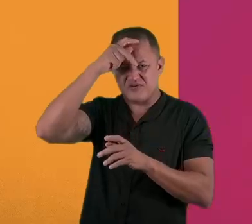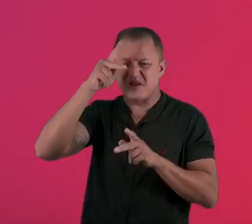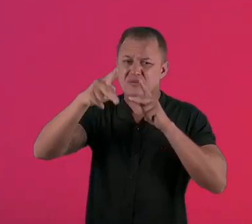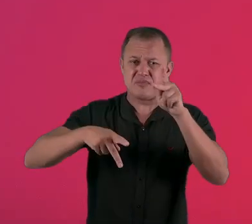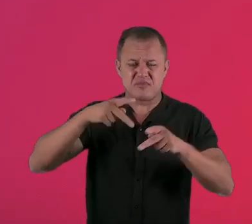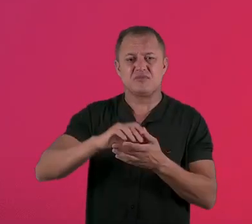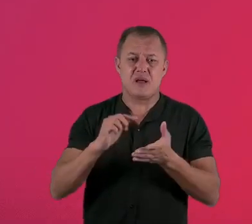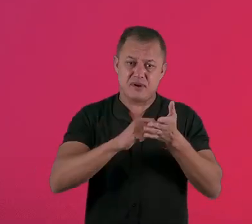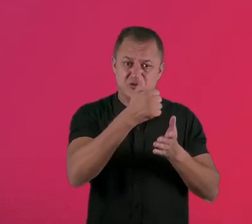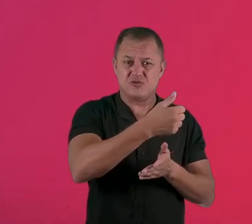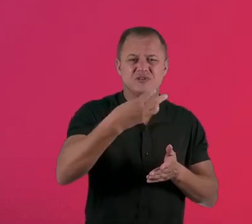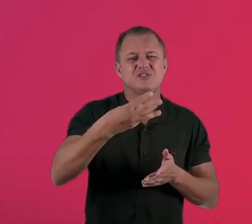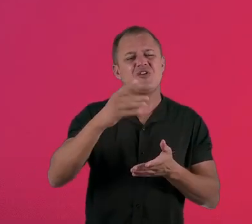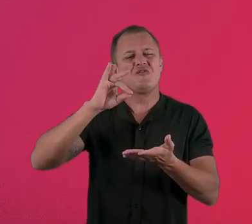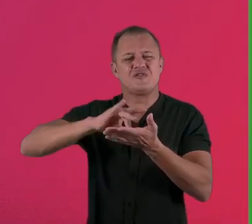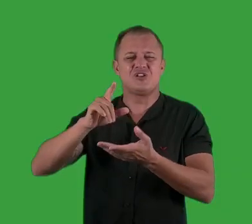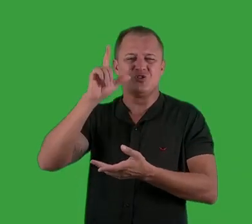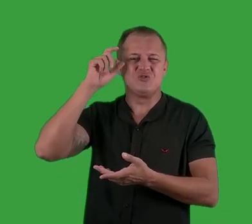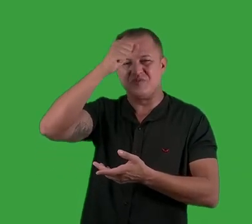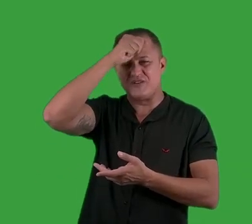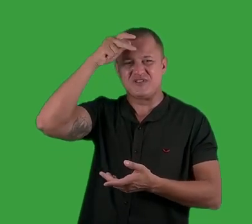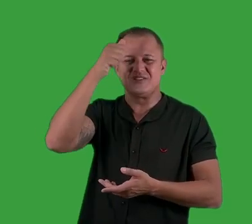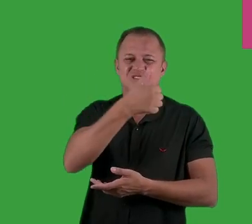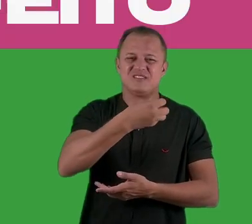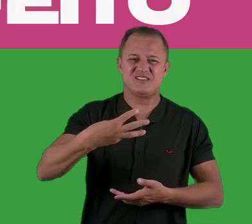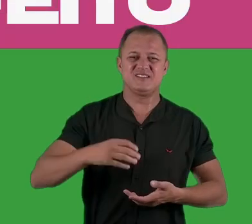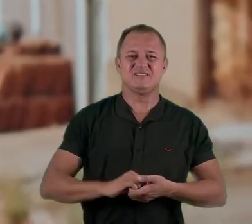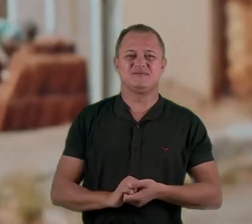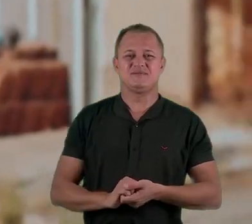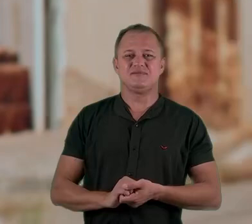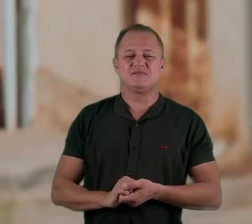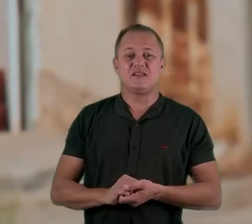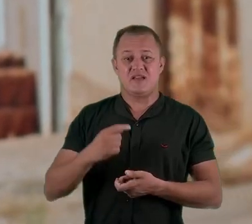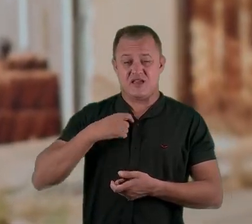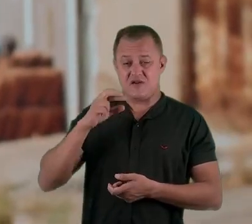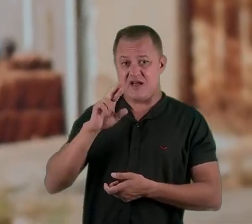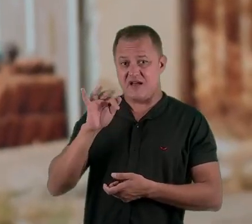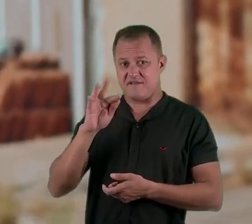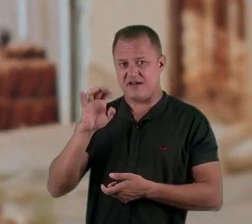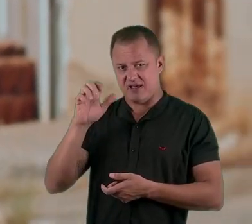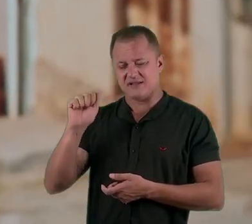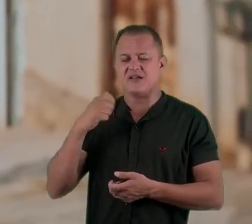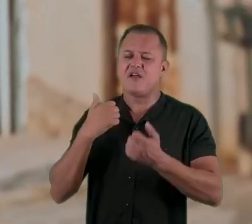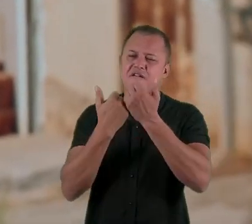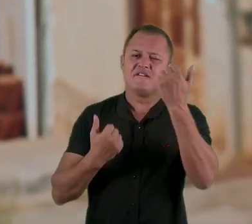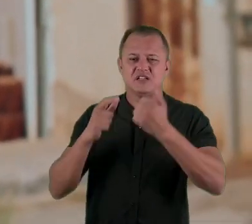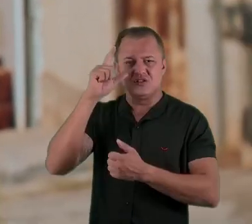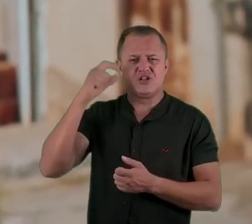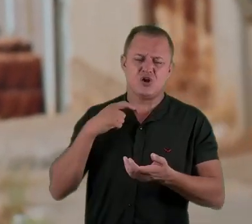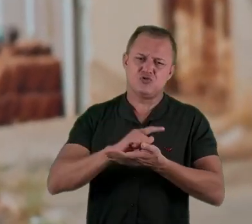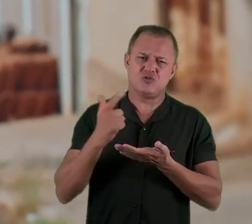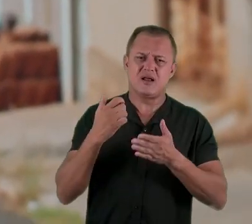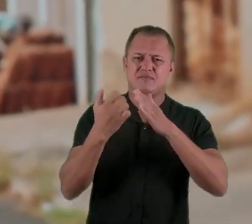população. Aperte o um, aperte o três e confirma. Lúdio Prefeito 13. Eu sou Rafaela Fávaro, a vice do Lúdio. Sou